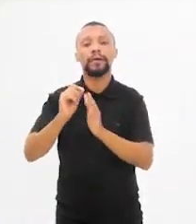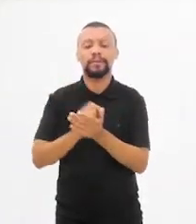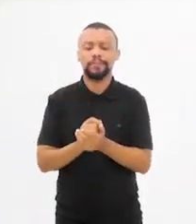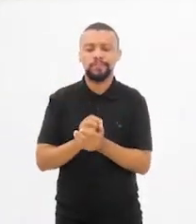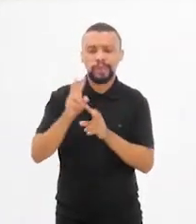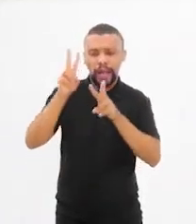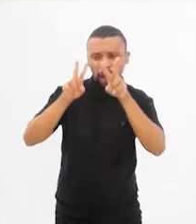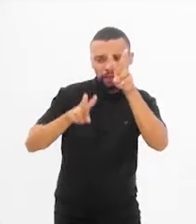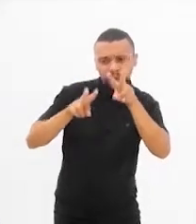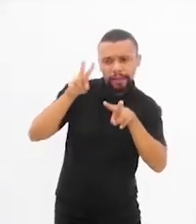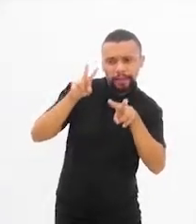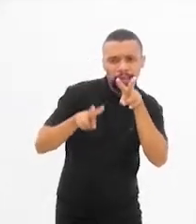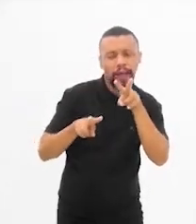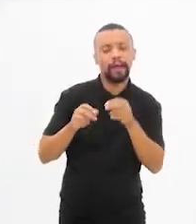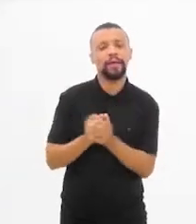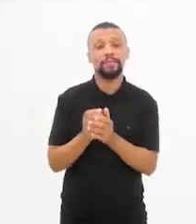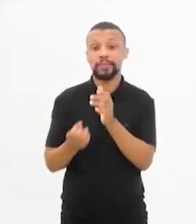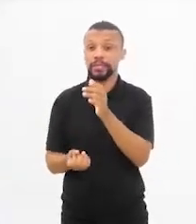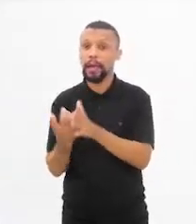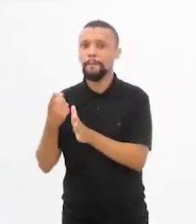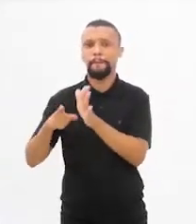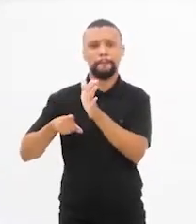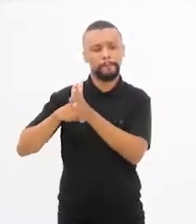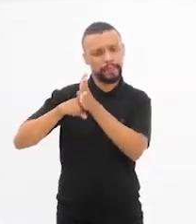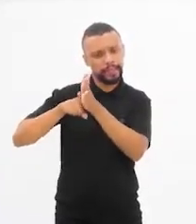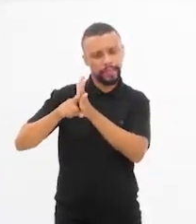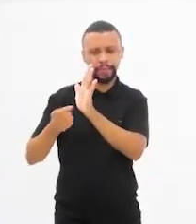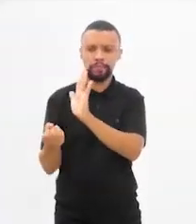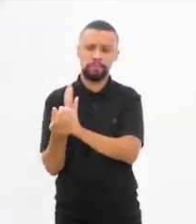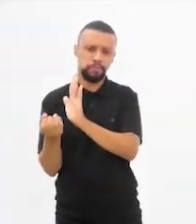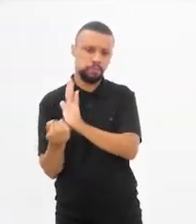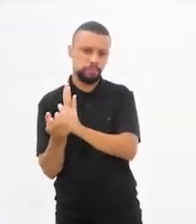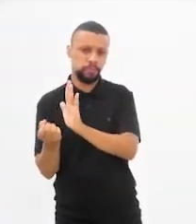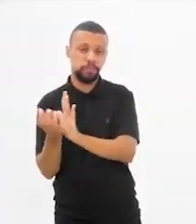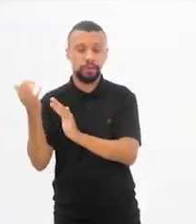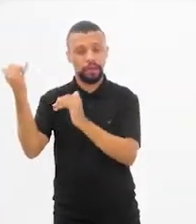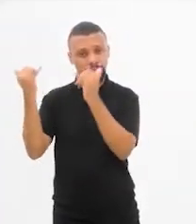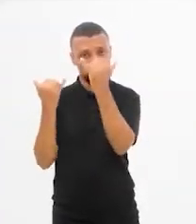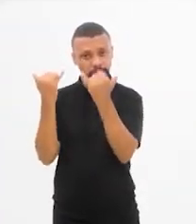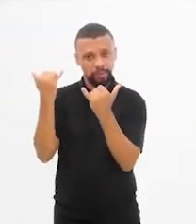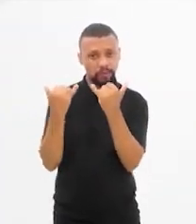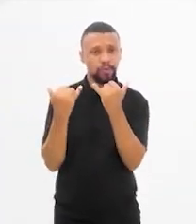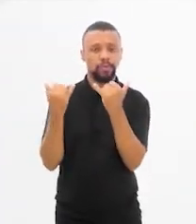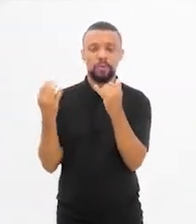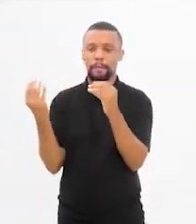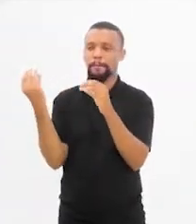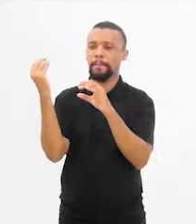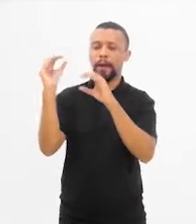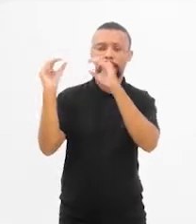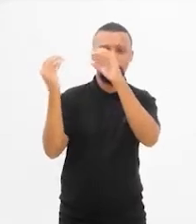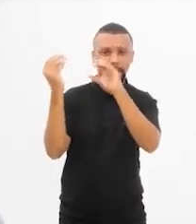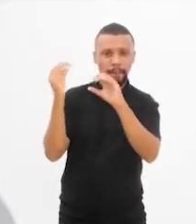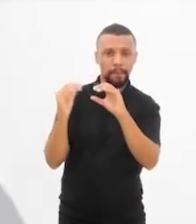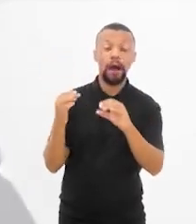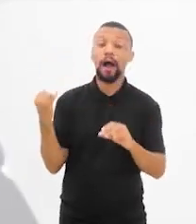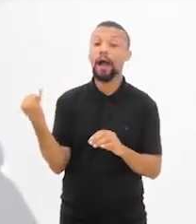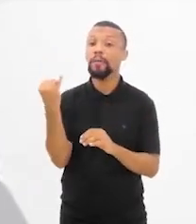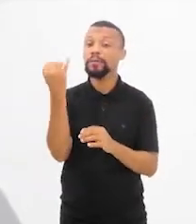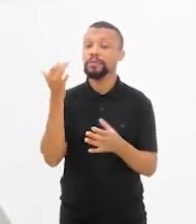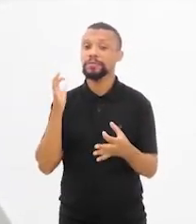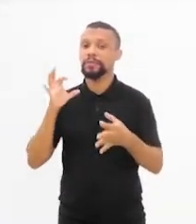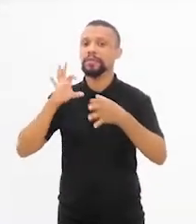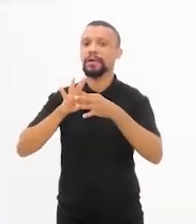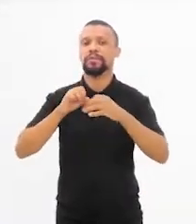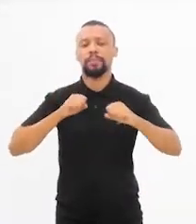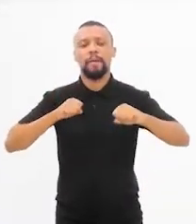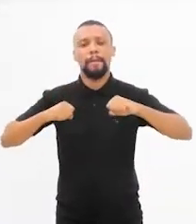analisar, criar pesquisa e, a partir dessas informações, criar dados importantes para